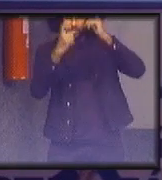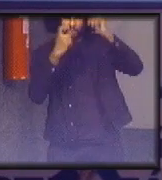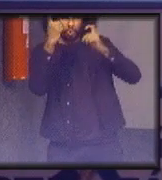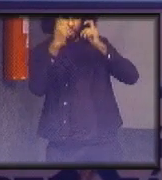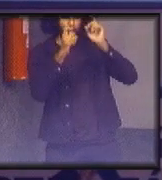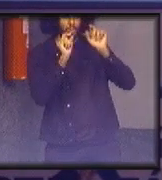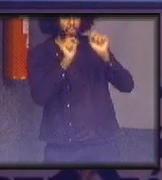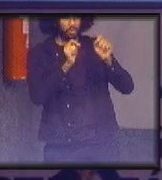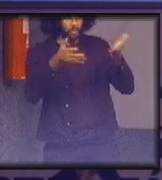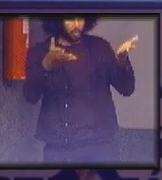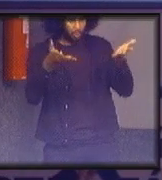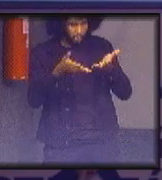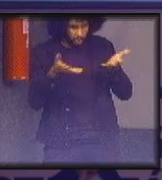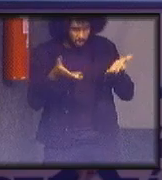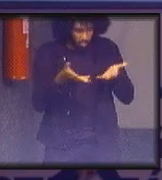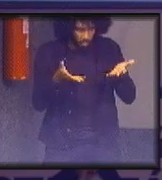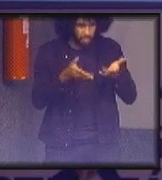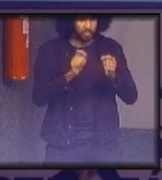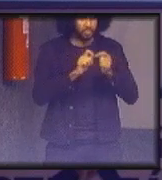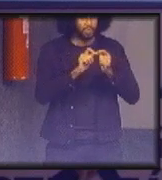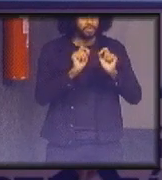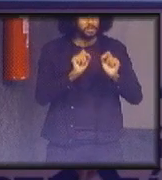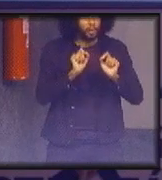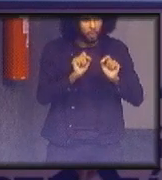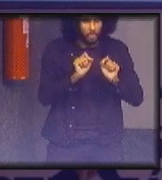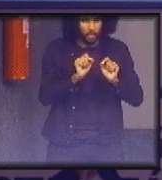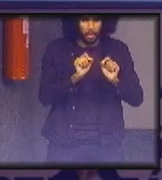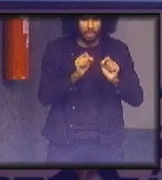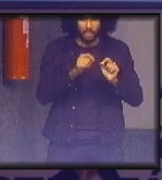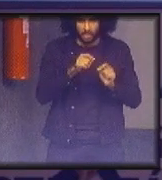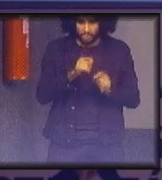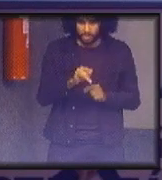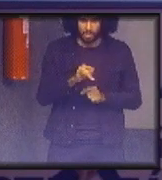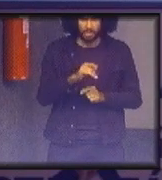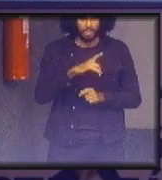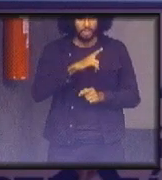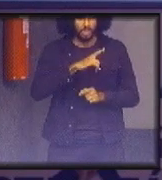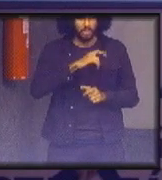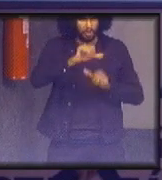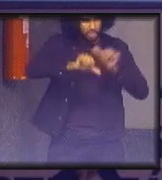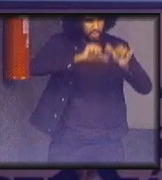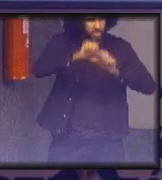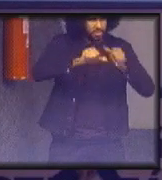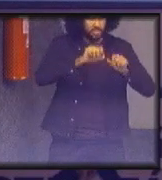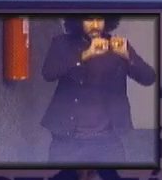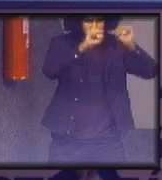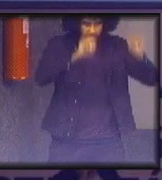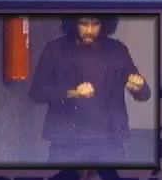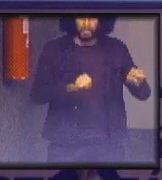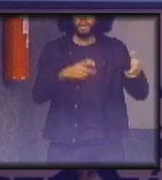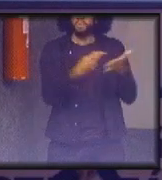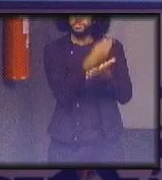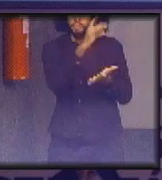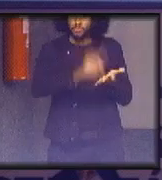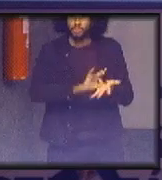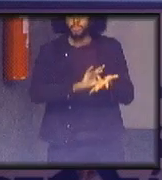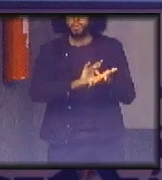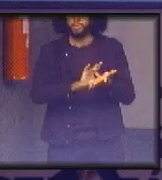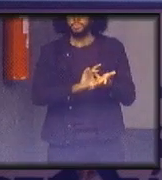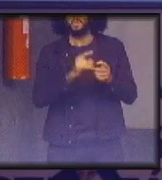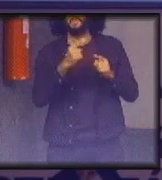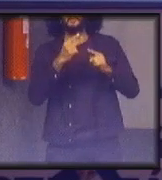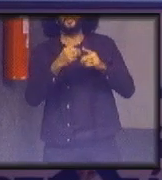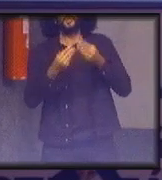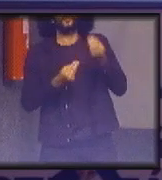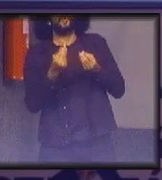hoje em fazer com que essa inovação sistêmica aconteça a partir de qual paradigma que o